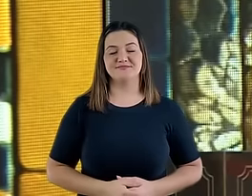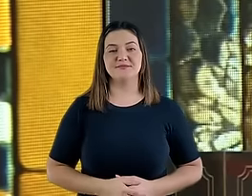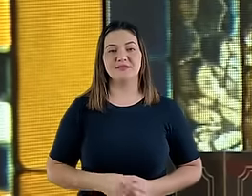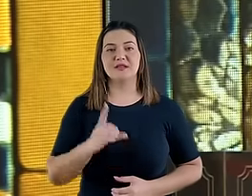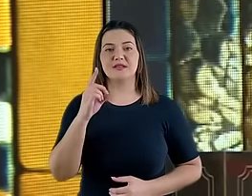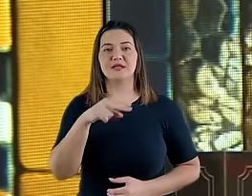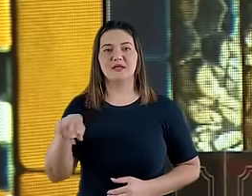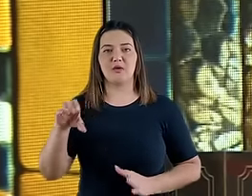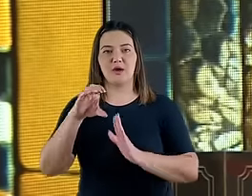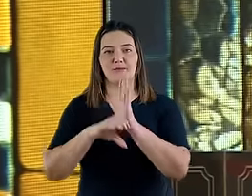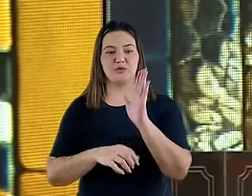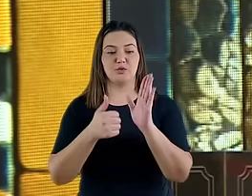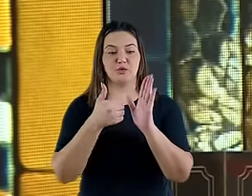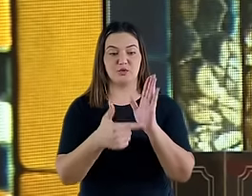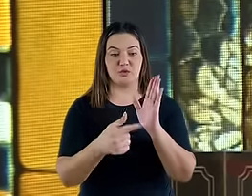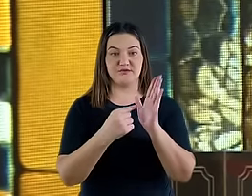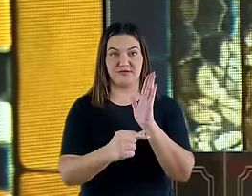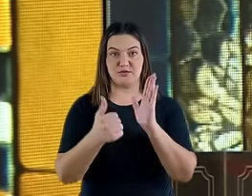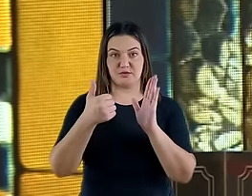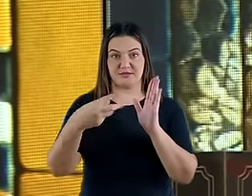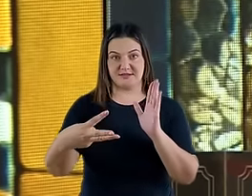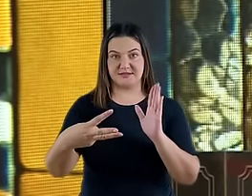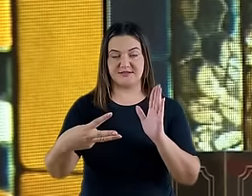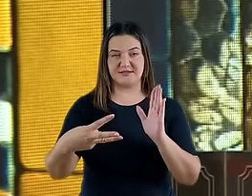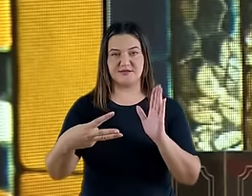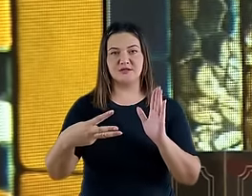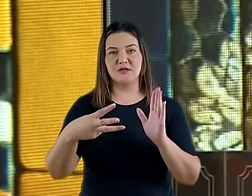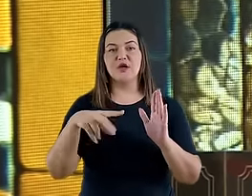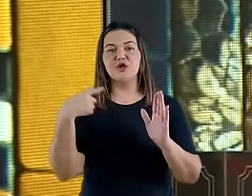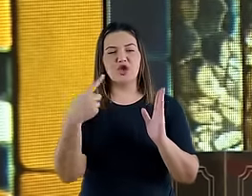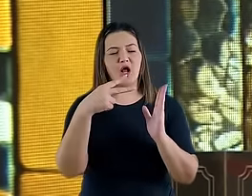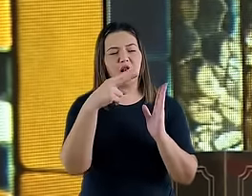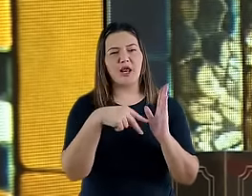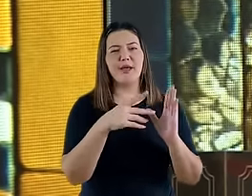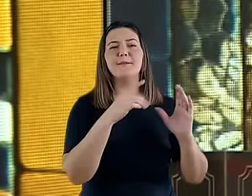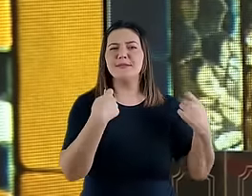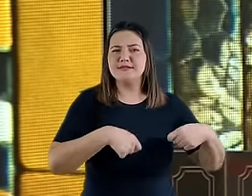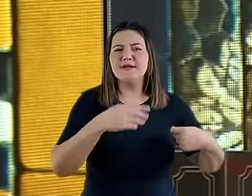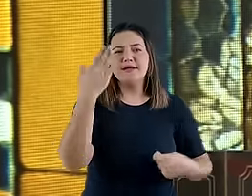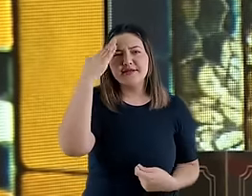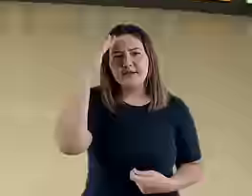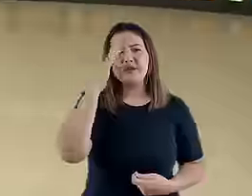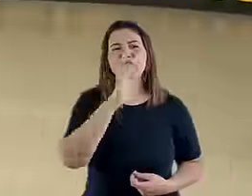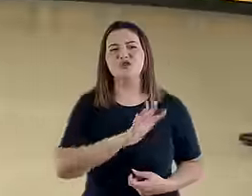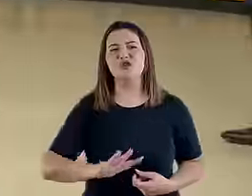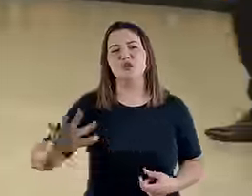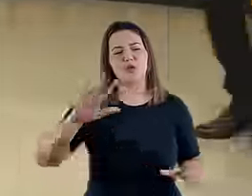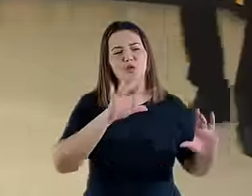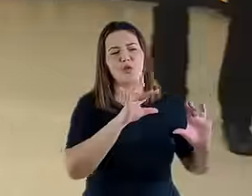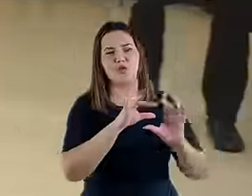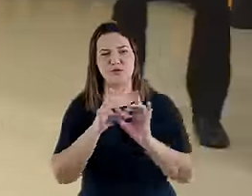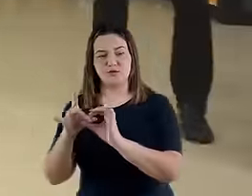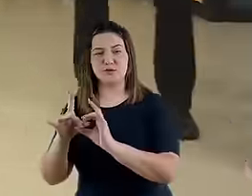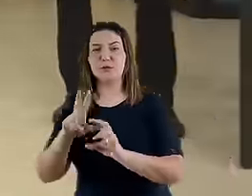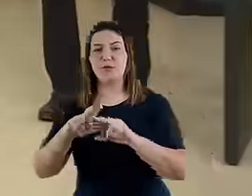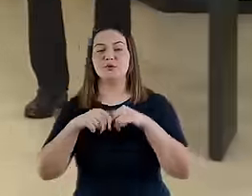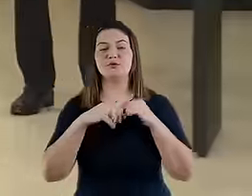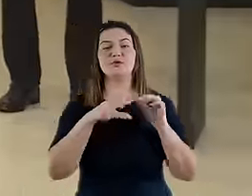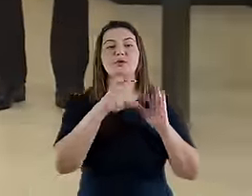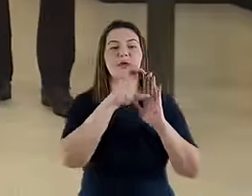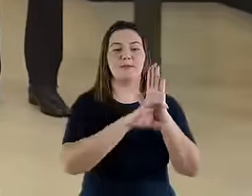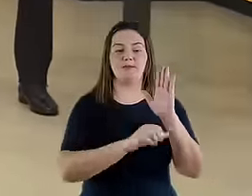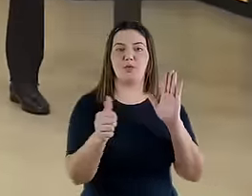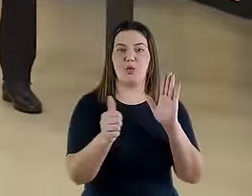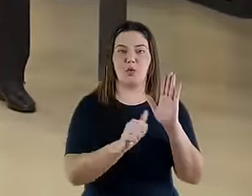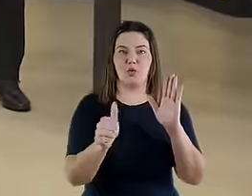versículo 13. Esses detalhes são importantes para dar o dinamismo interpretativo da visão. Daniel, capítulo 11, começa